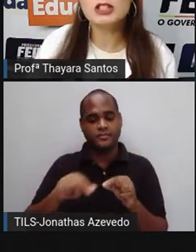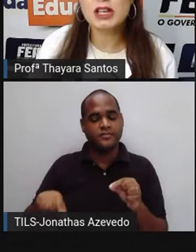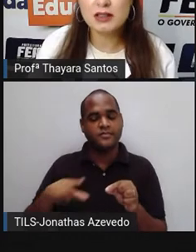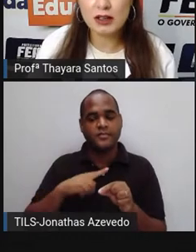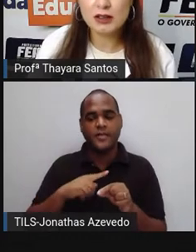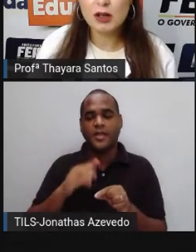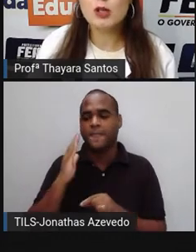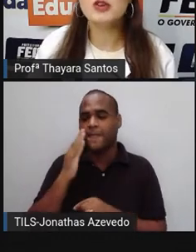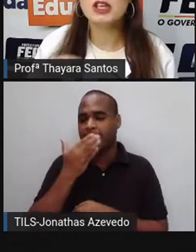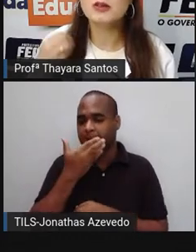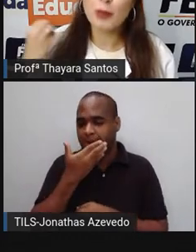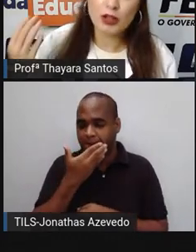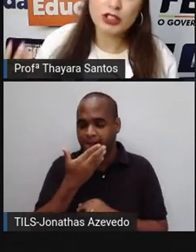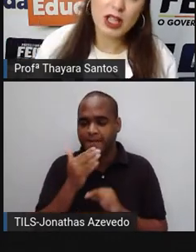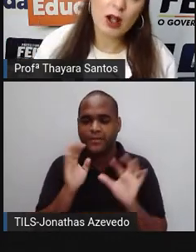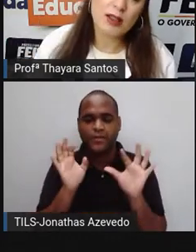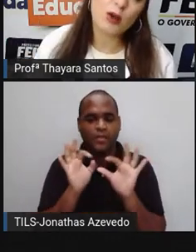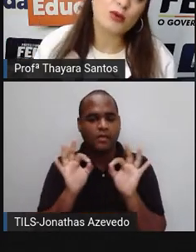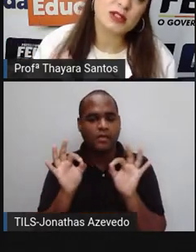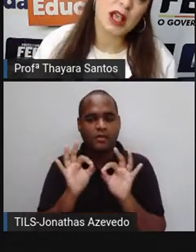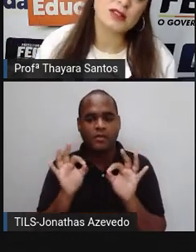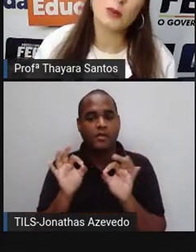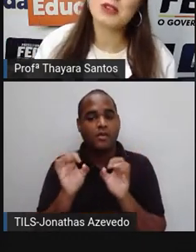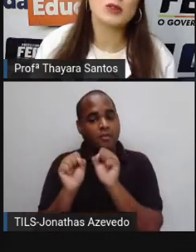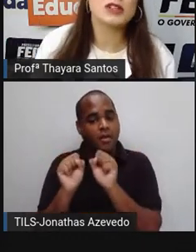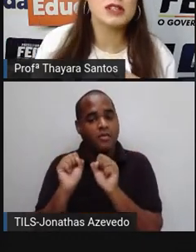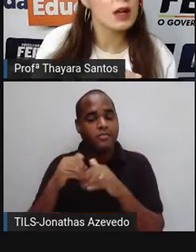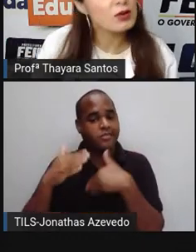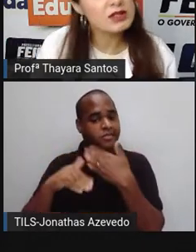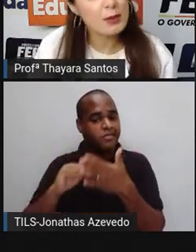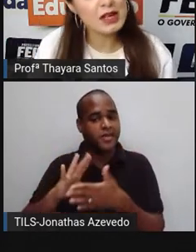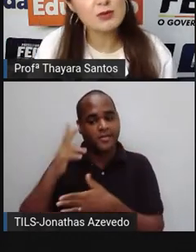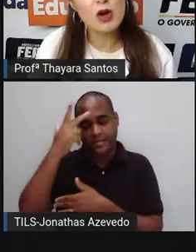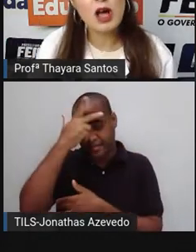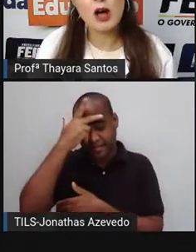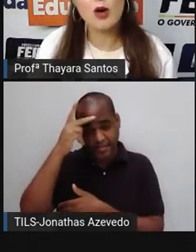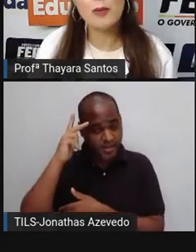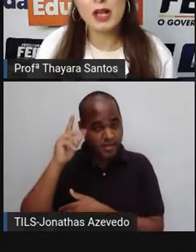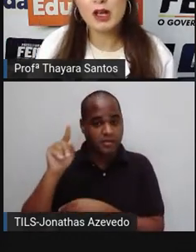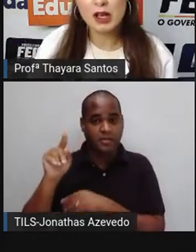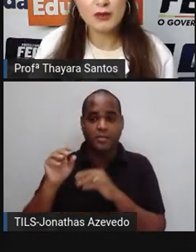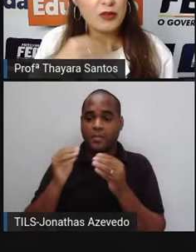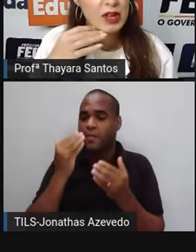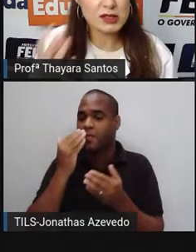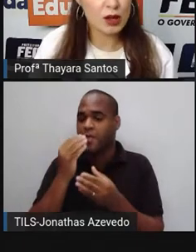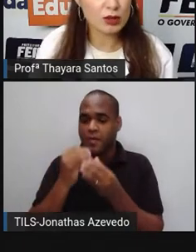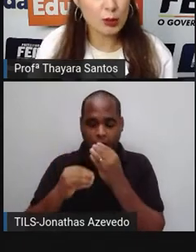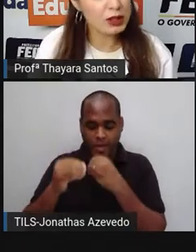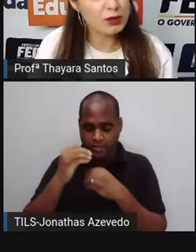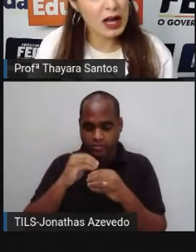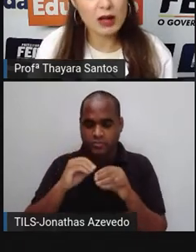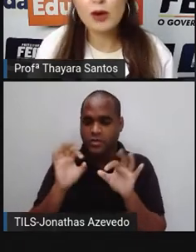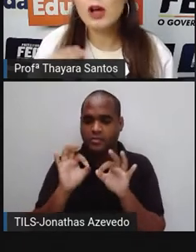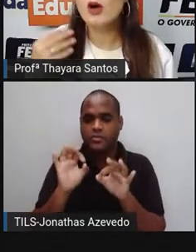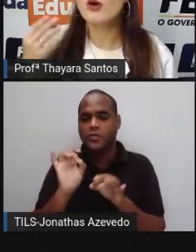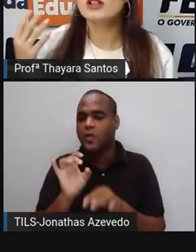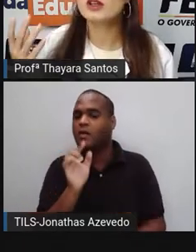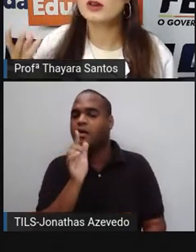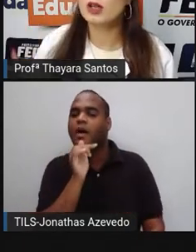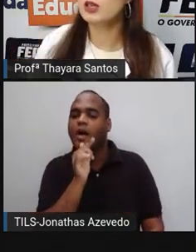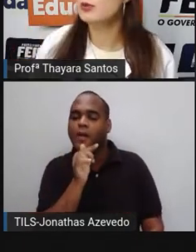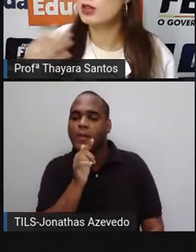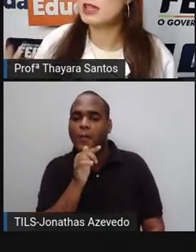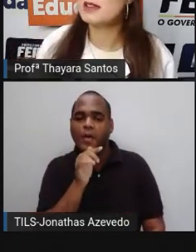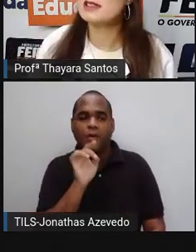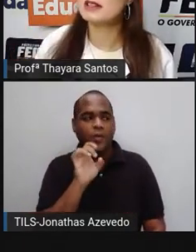restrita. E pode chegar, em alguns casos, a pessoa se recusar mesmo a comer, viver só tomando água ou